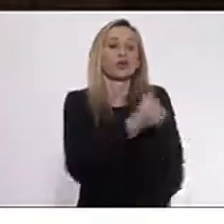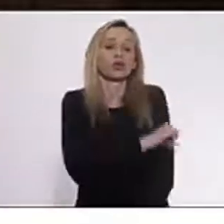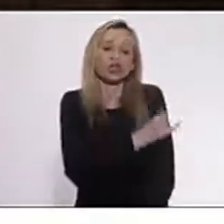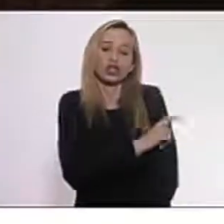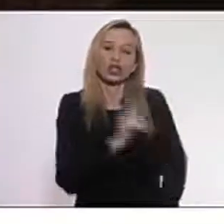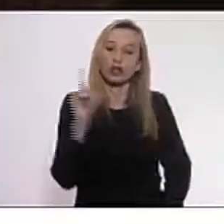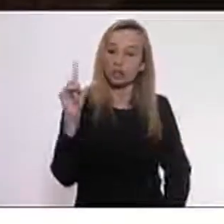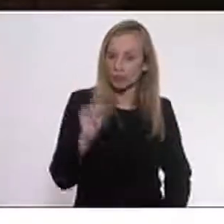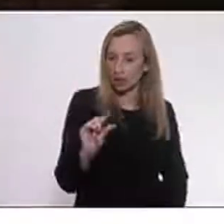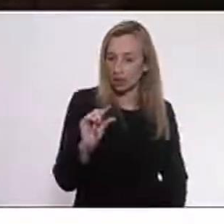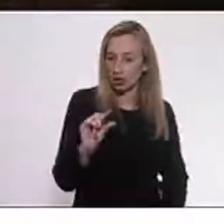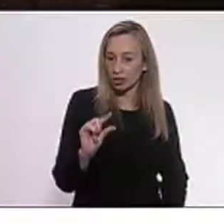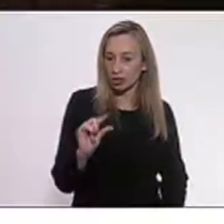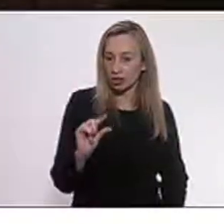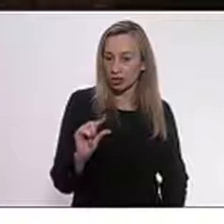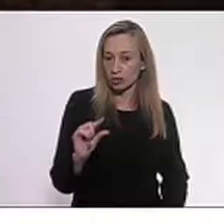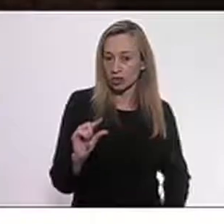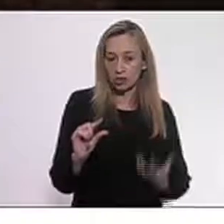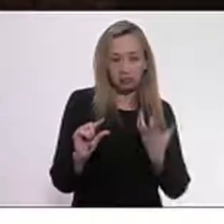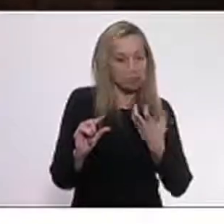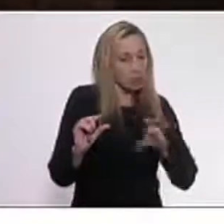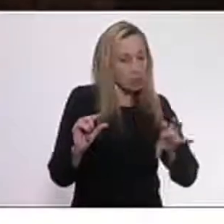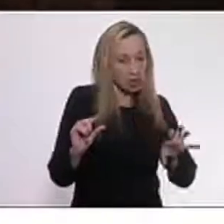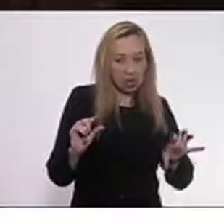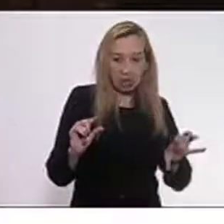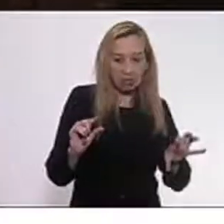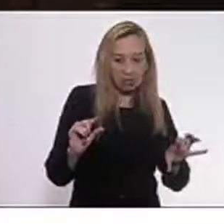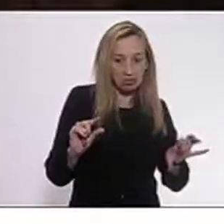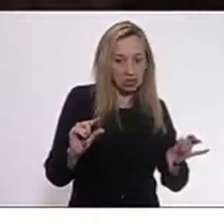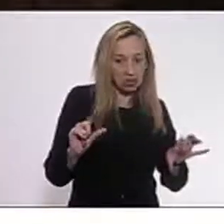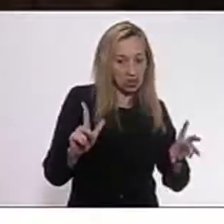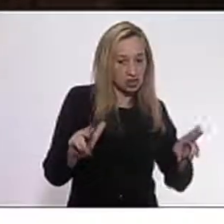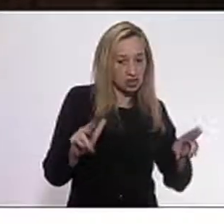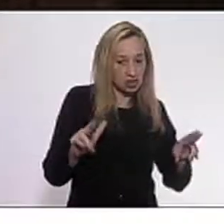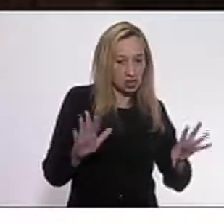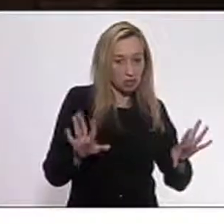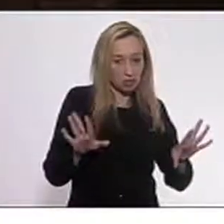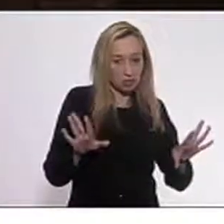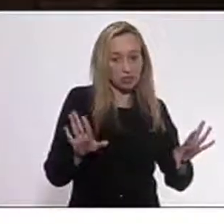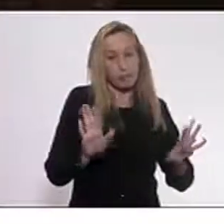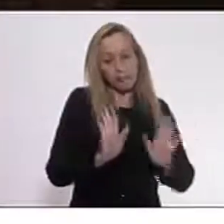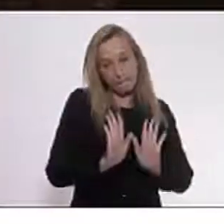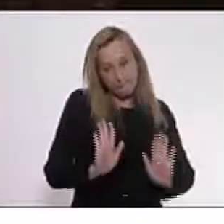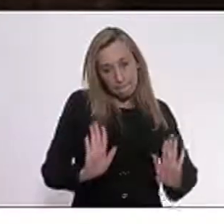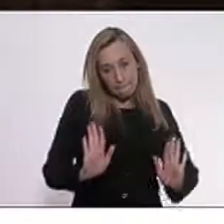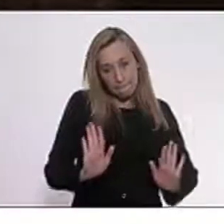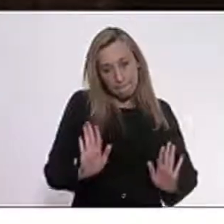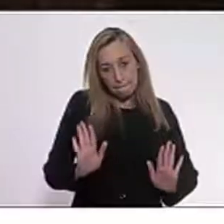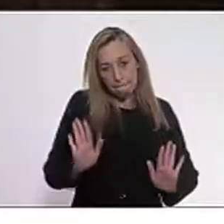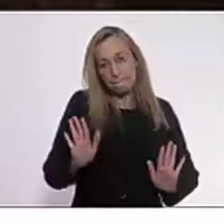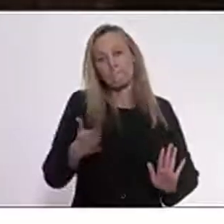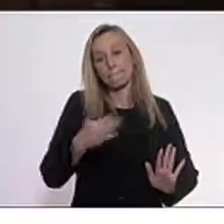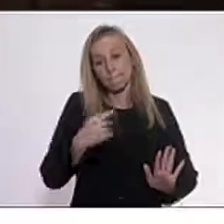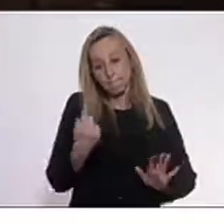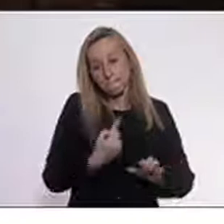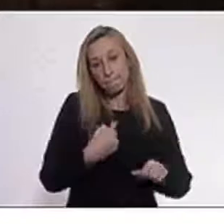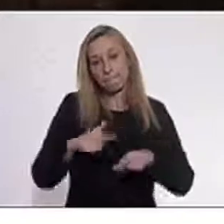industrializado e nem eu quero que seja, acho que a nossa vocação é serviço,